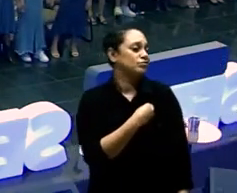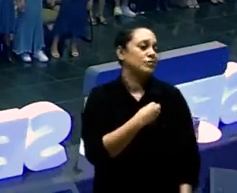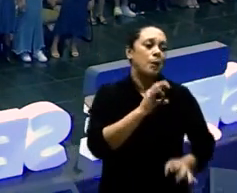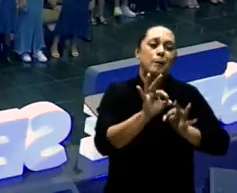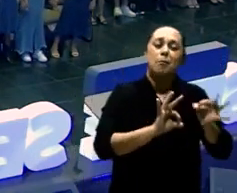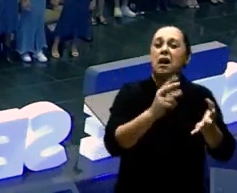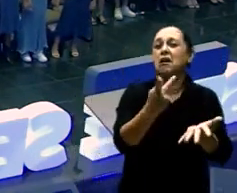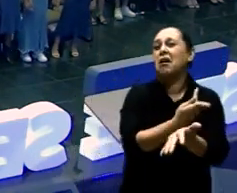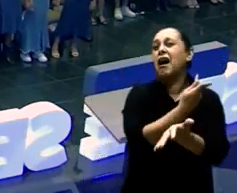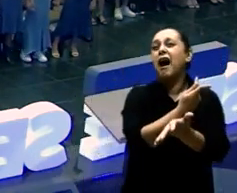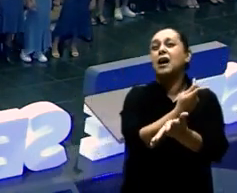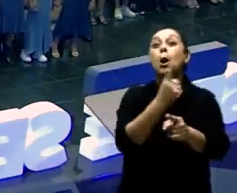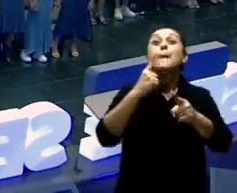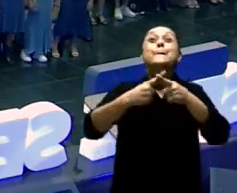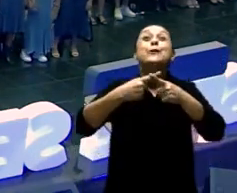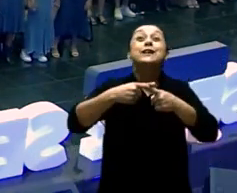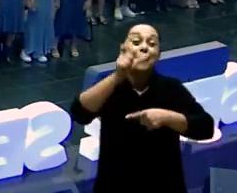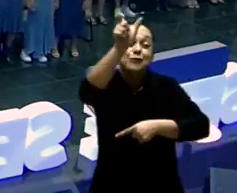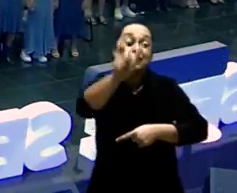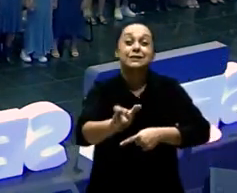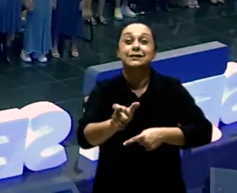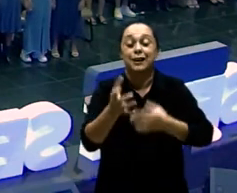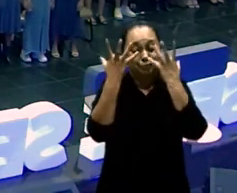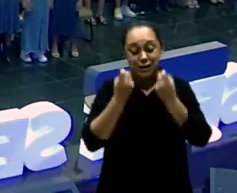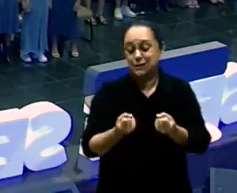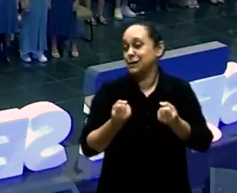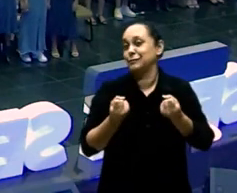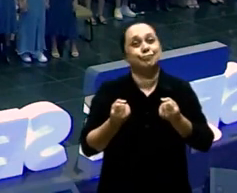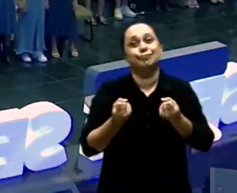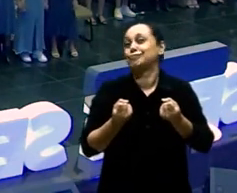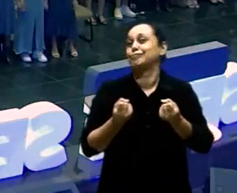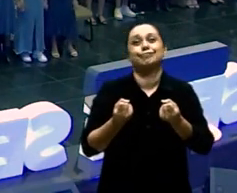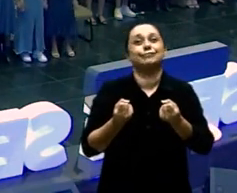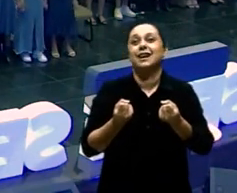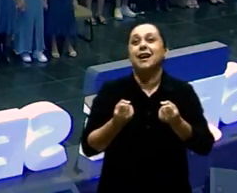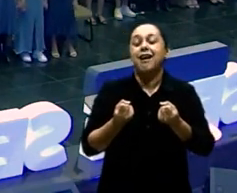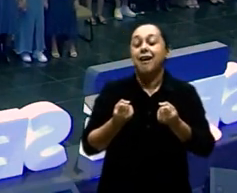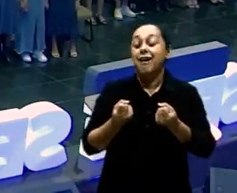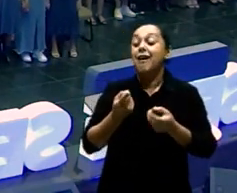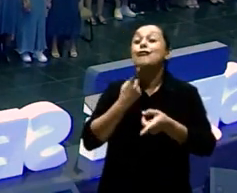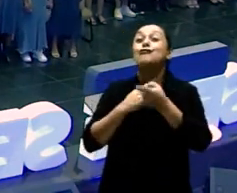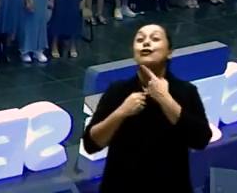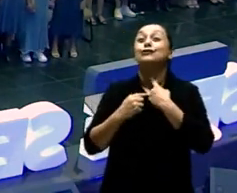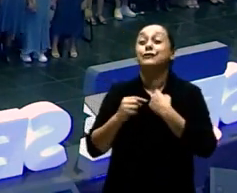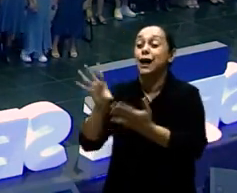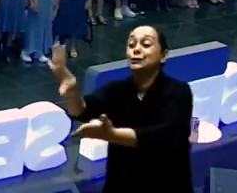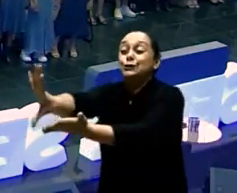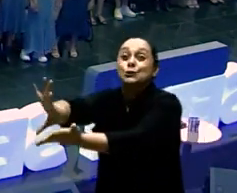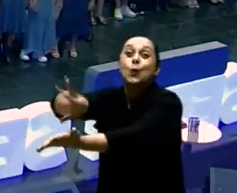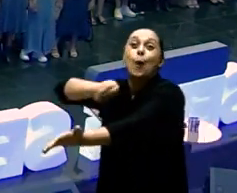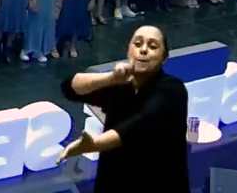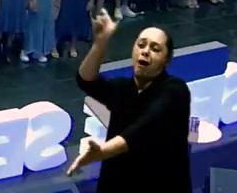queria ser Você Você queria ser Outra Pessoa Ou estar Em outra Fusão E aí você Vai acabar Perdendo Tudo aquilo Que Deus